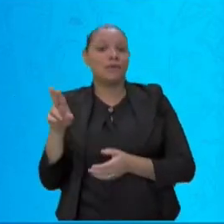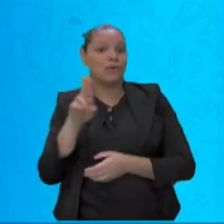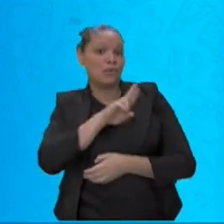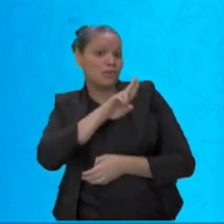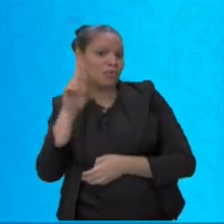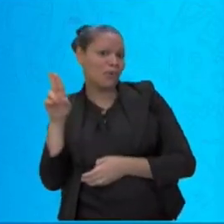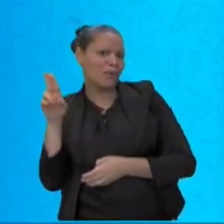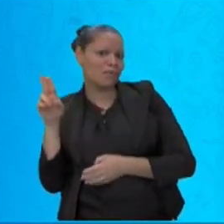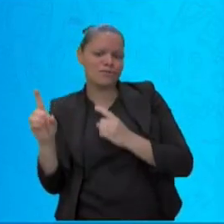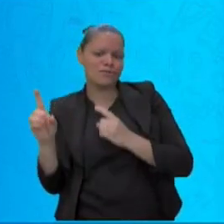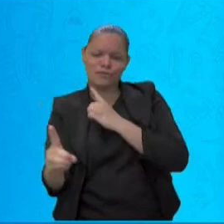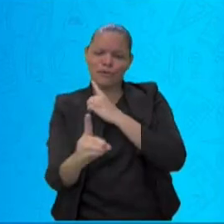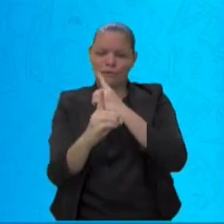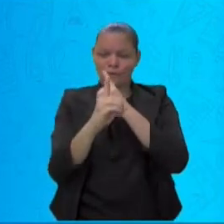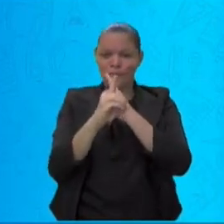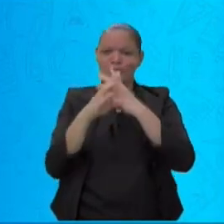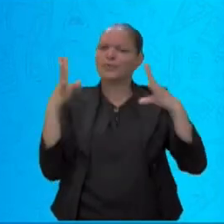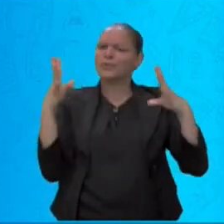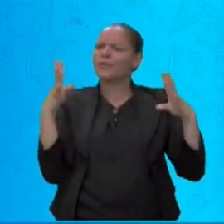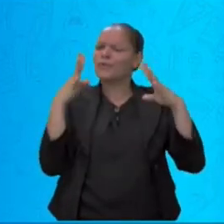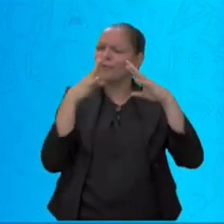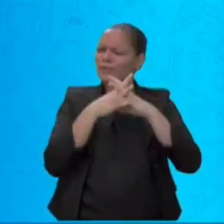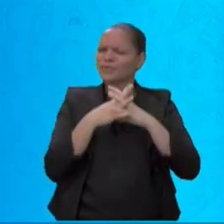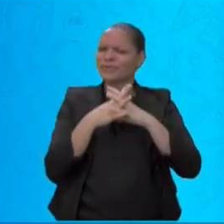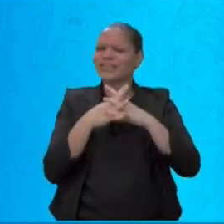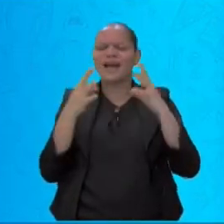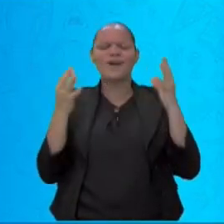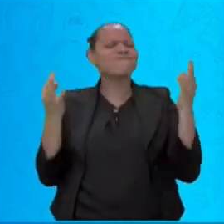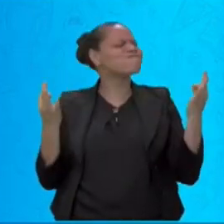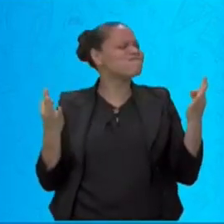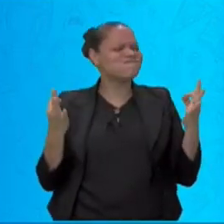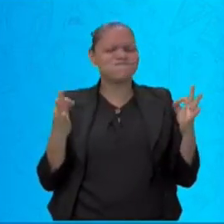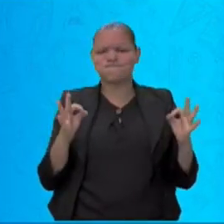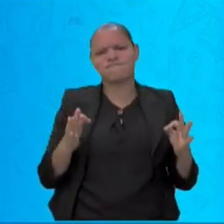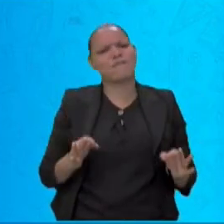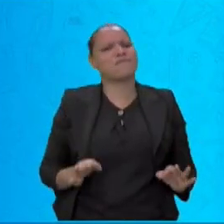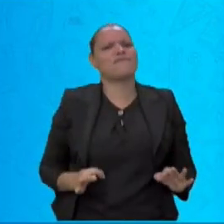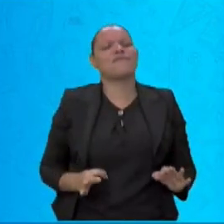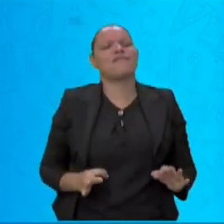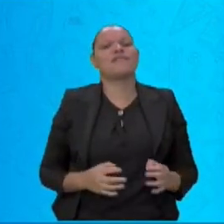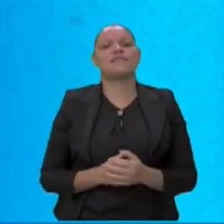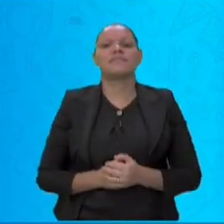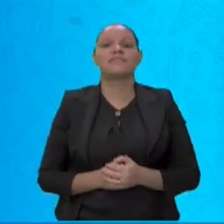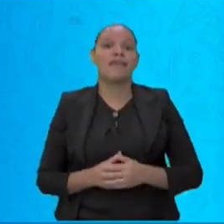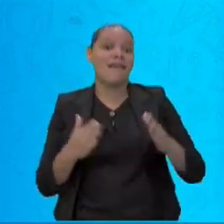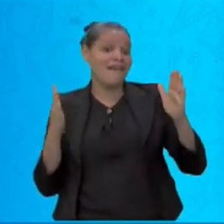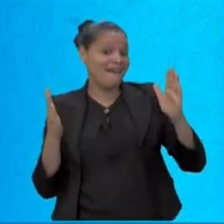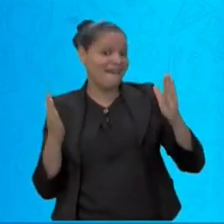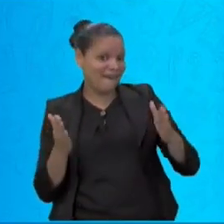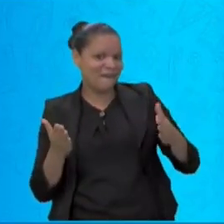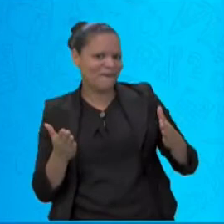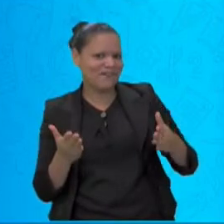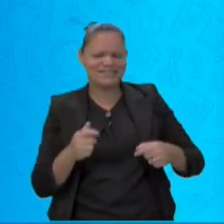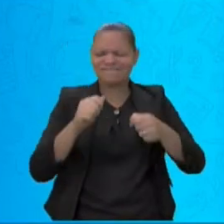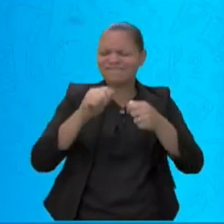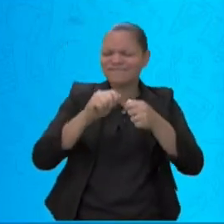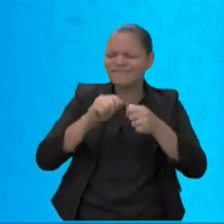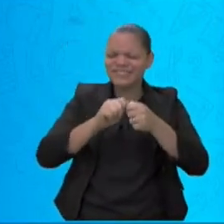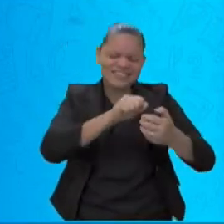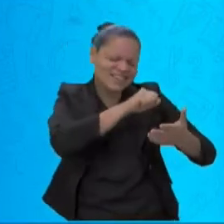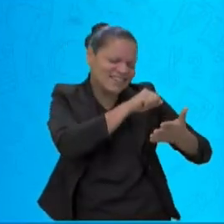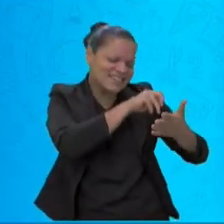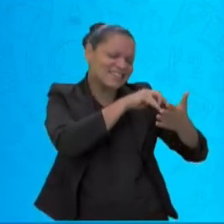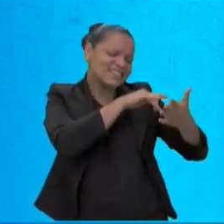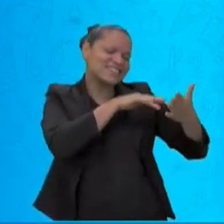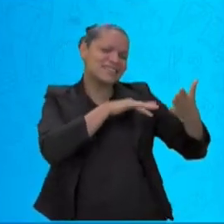imperfeito. Bom, a gente, para fazer as atividades, para fixar aquilo que nós aprendemos. Então,